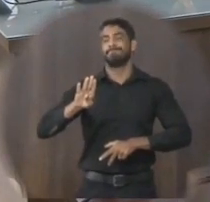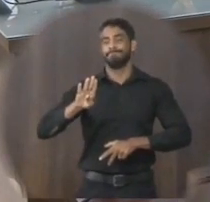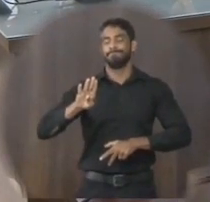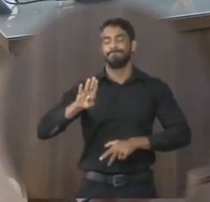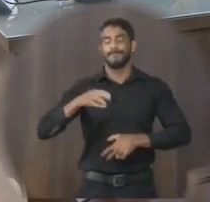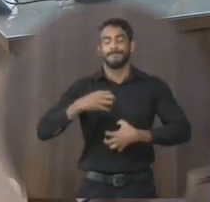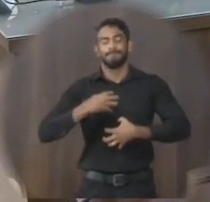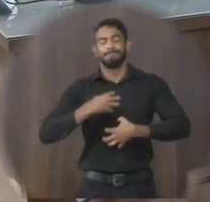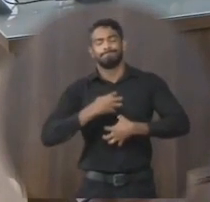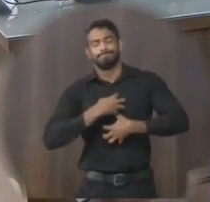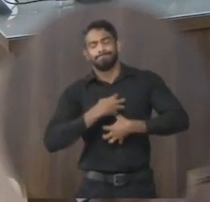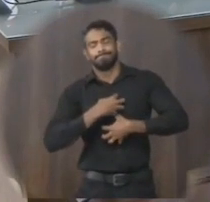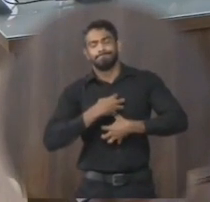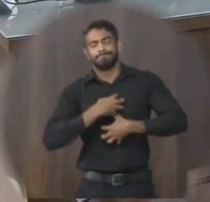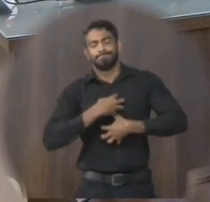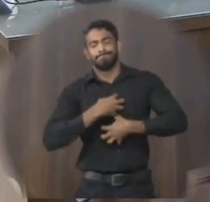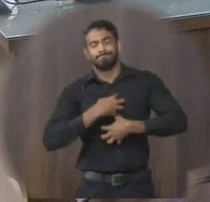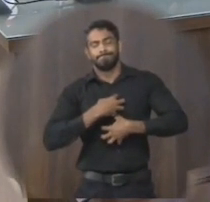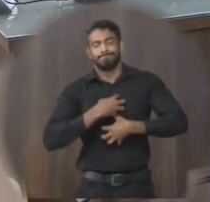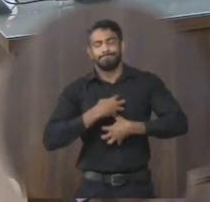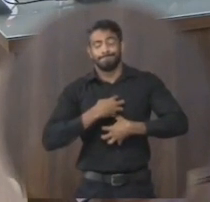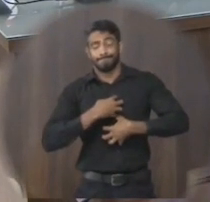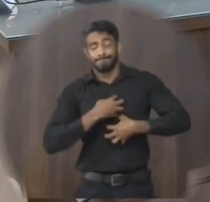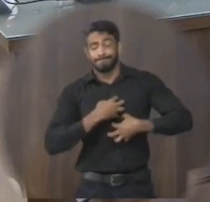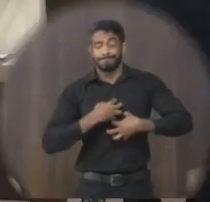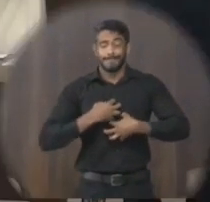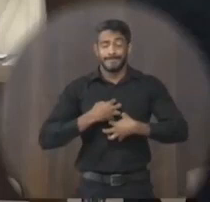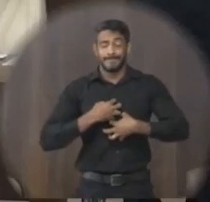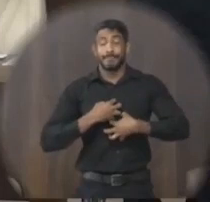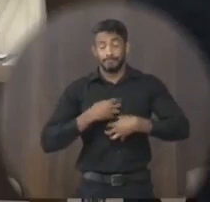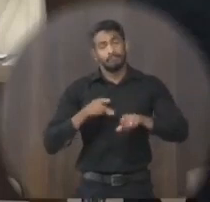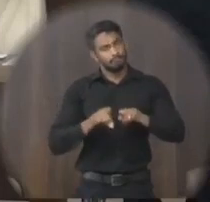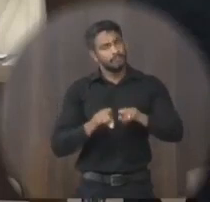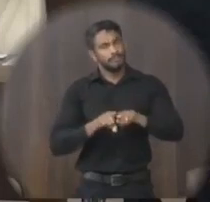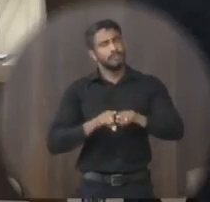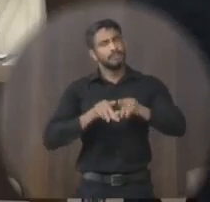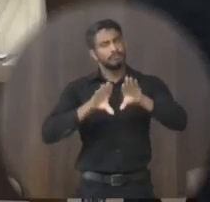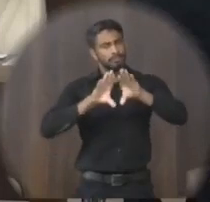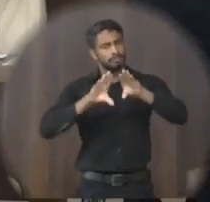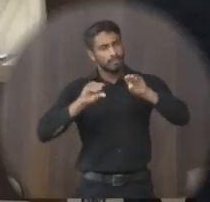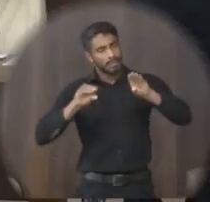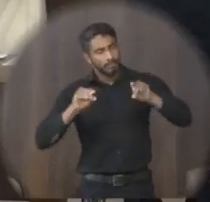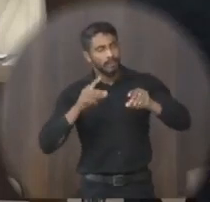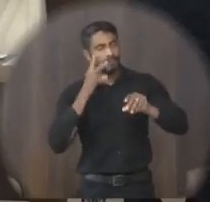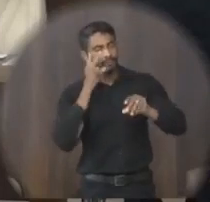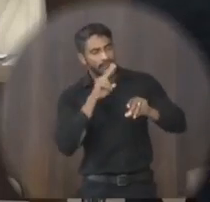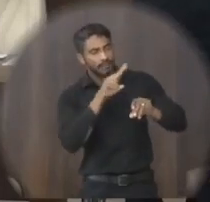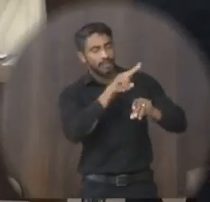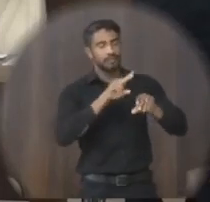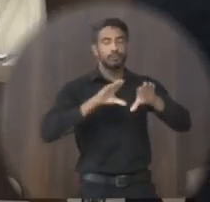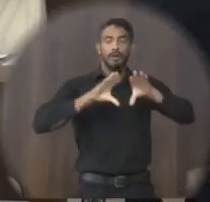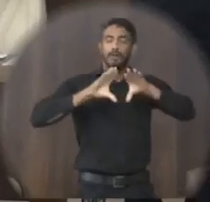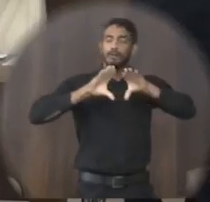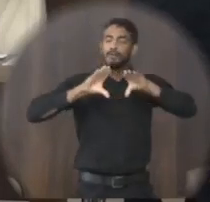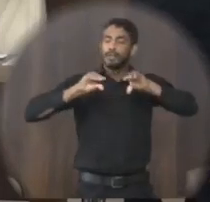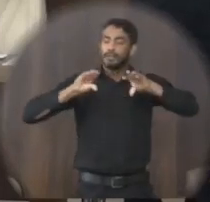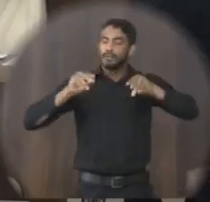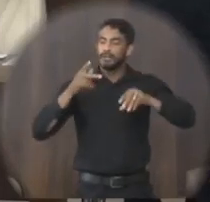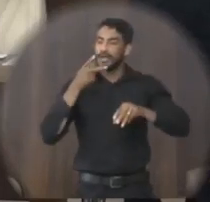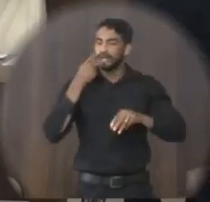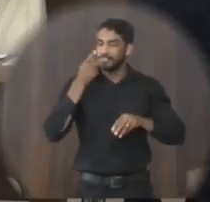Eu fico até, de uma certa forma, mais tranquilo vendo a sua serenidade, sua tranquilidade para falar,